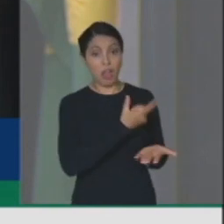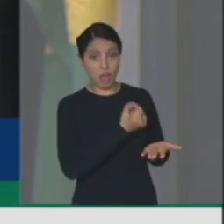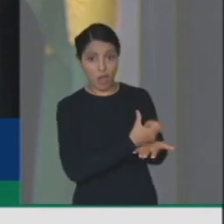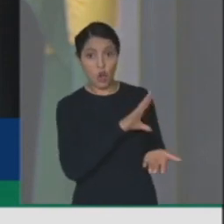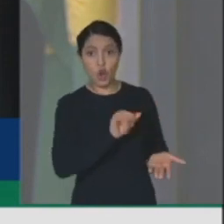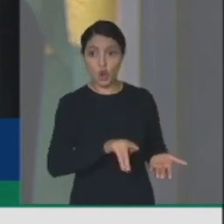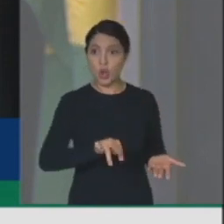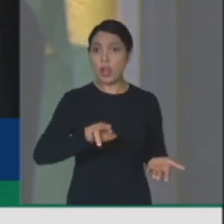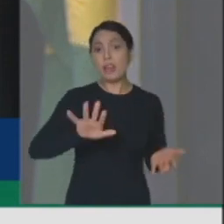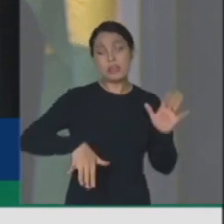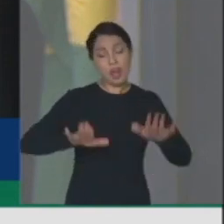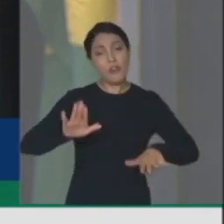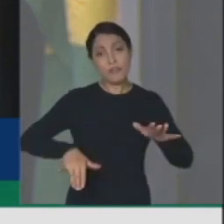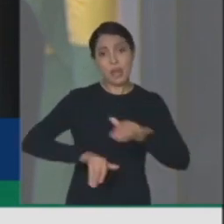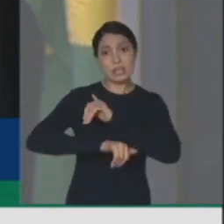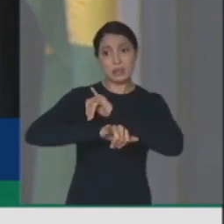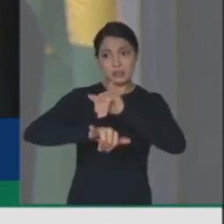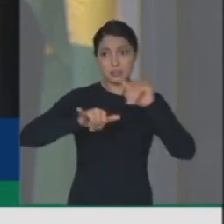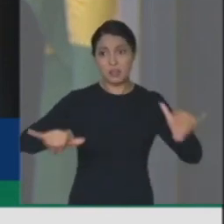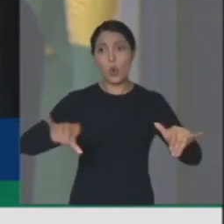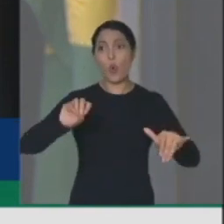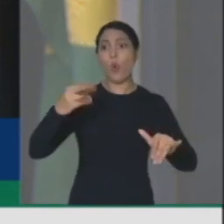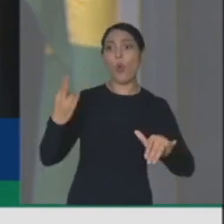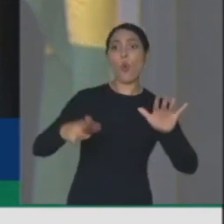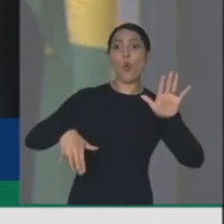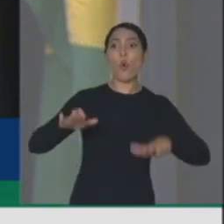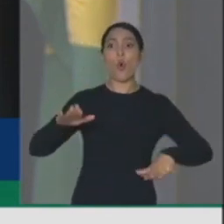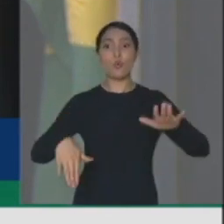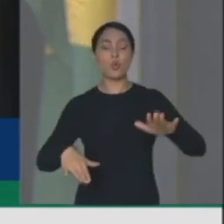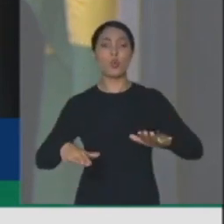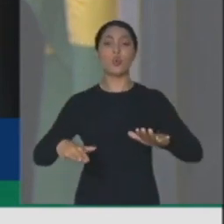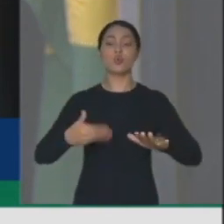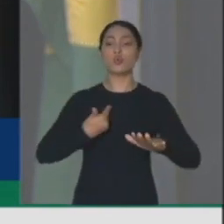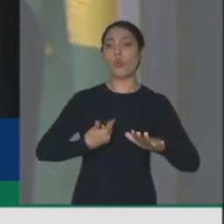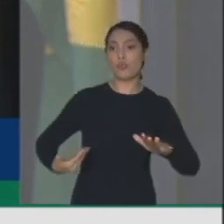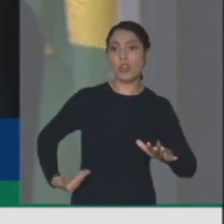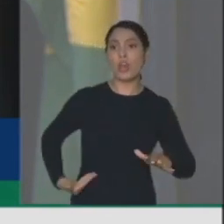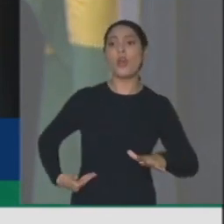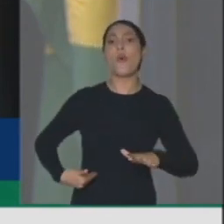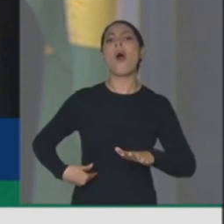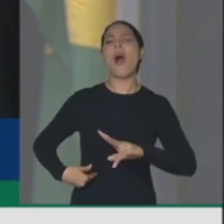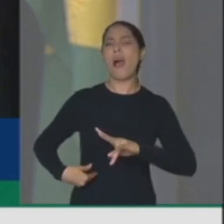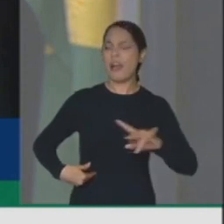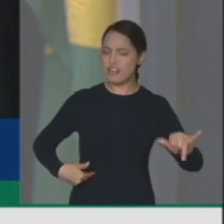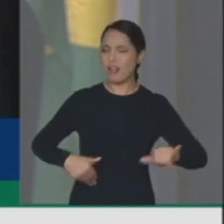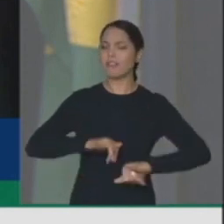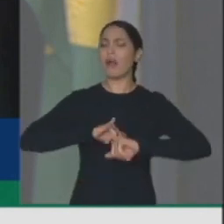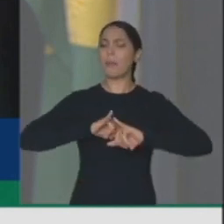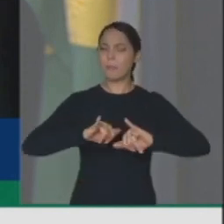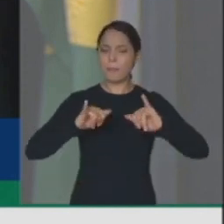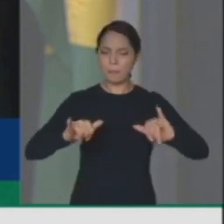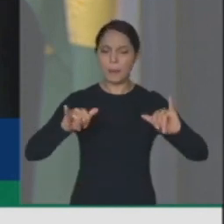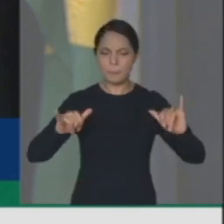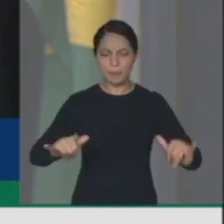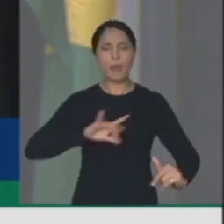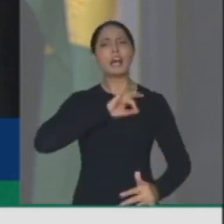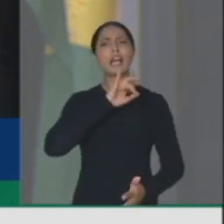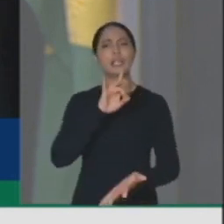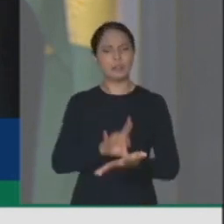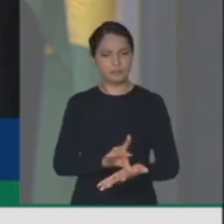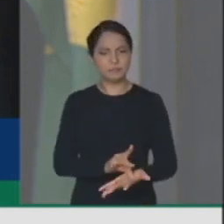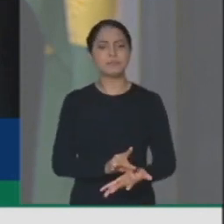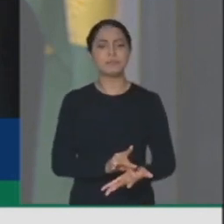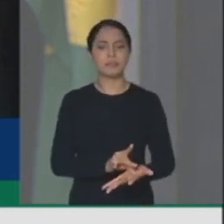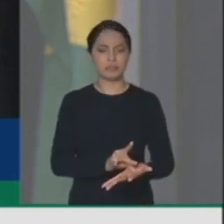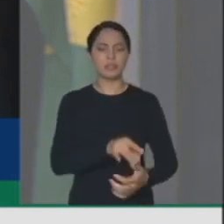governadores já estariam divulgando os efeitos verdadeiramente